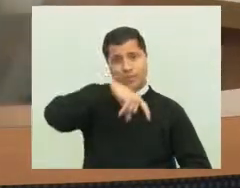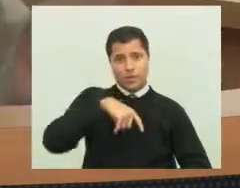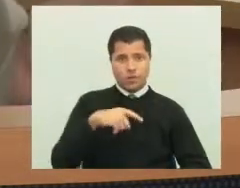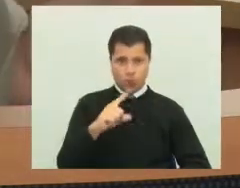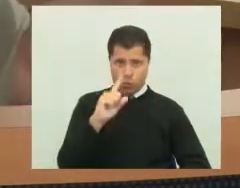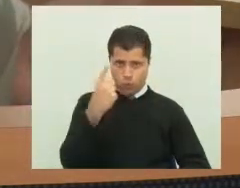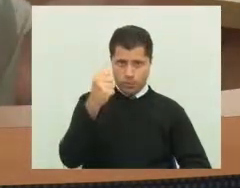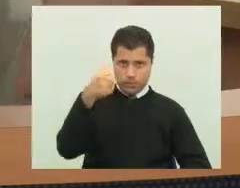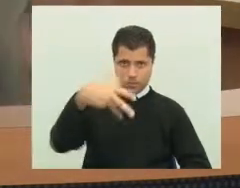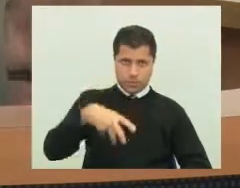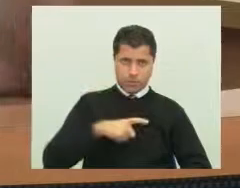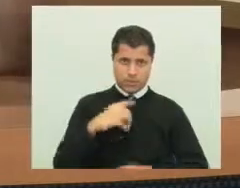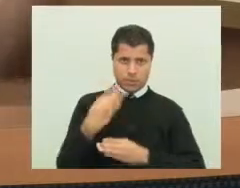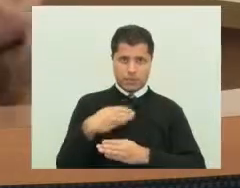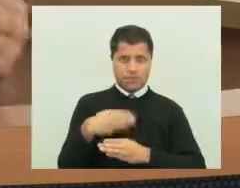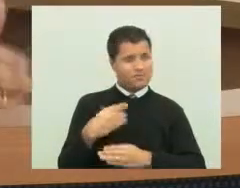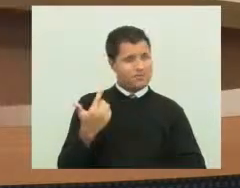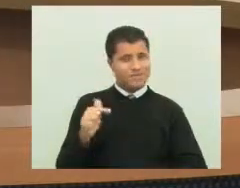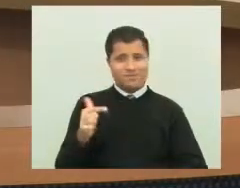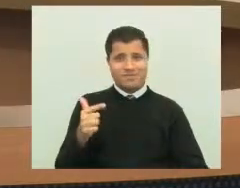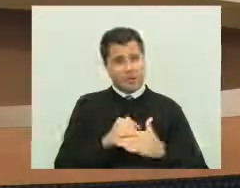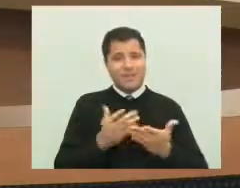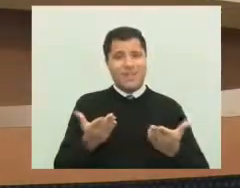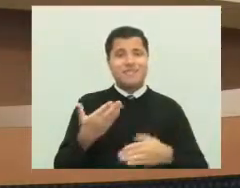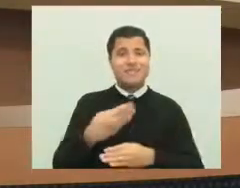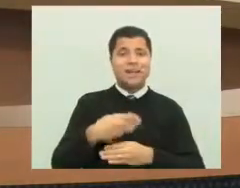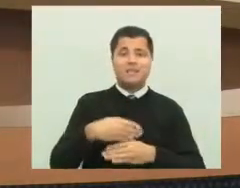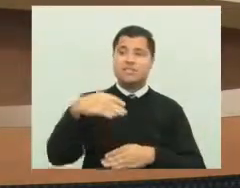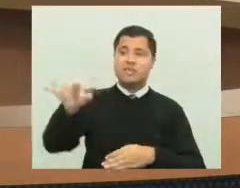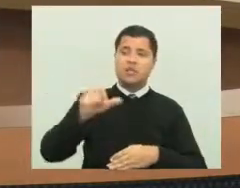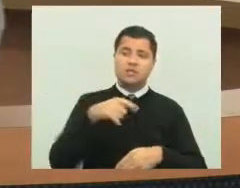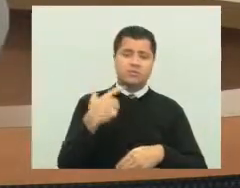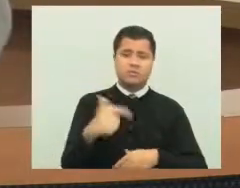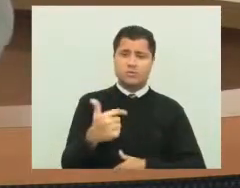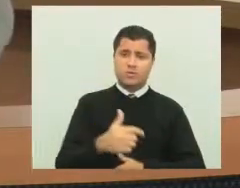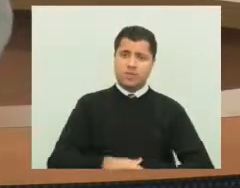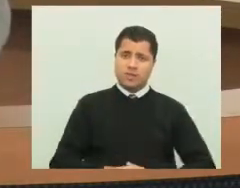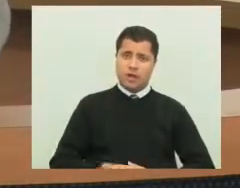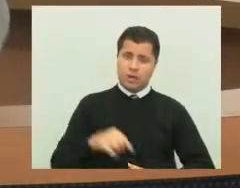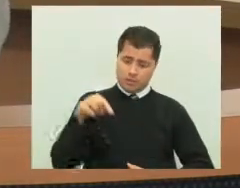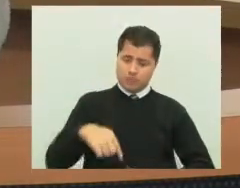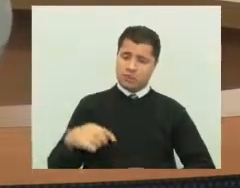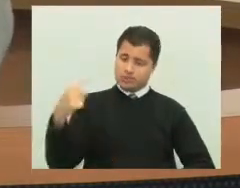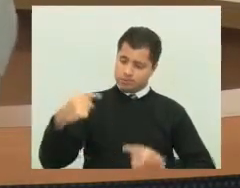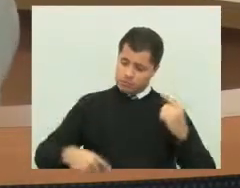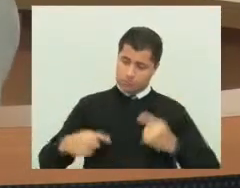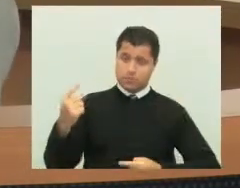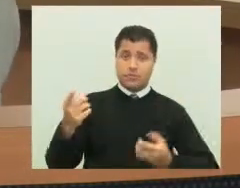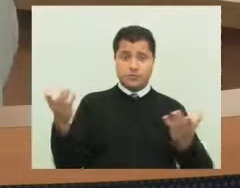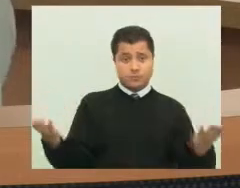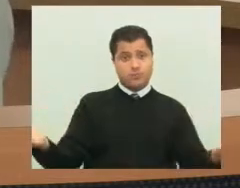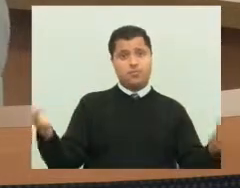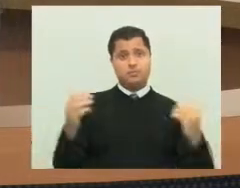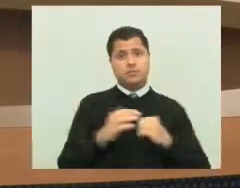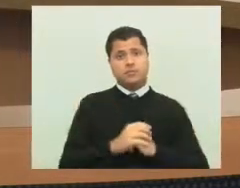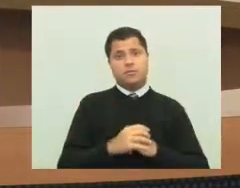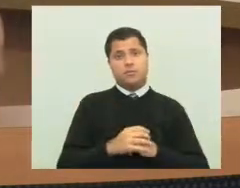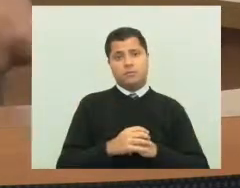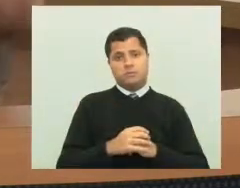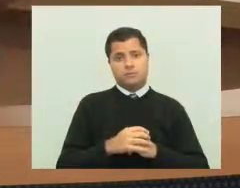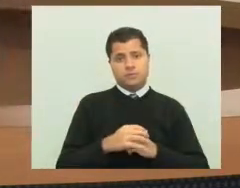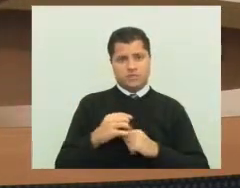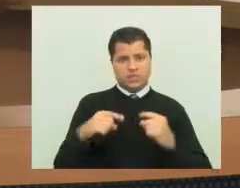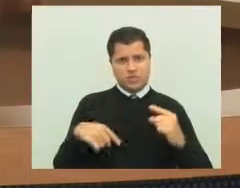hora da manhã, até porque é inseguro. Então é isso que nós estamos discutindo. Ninguém discutindo da